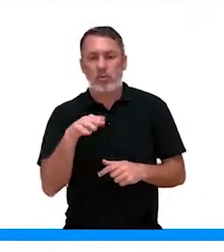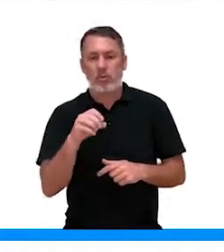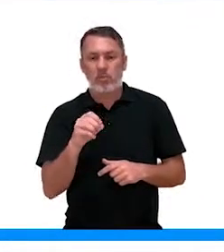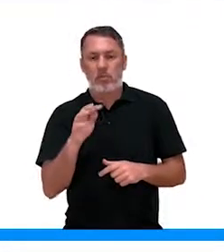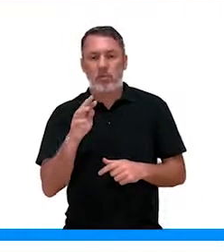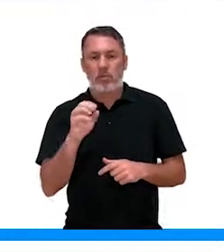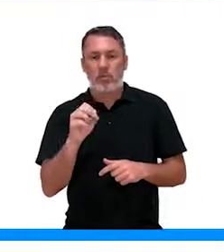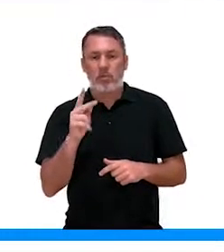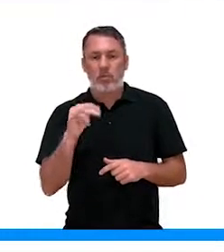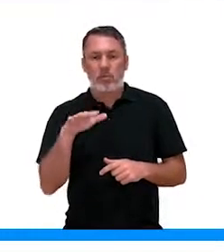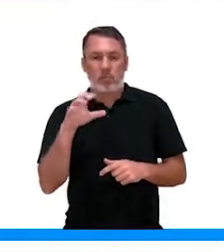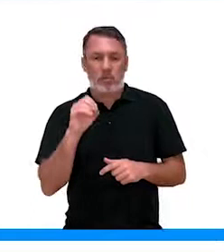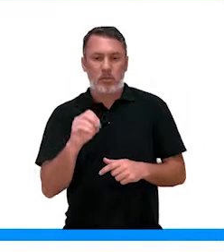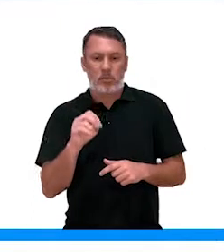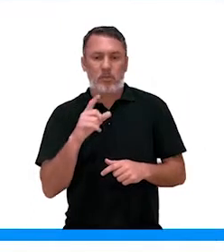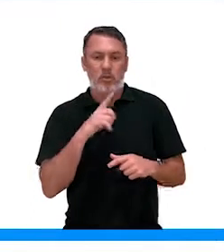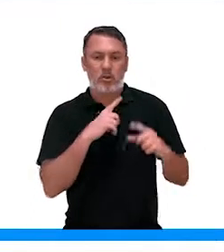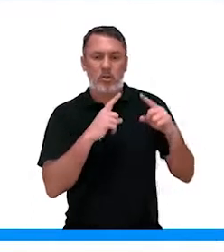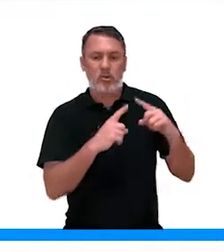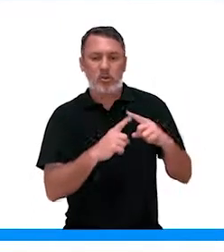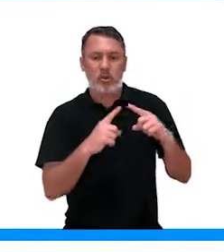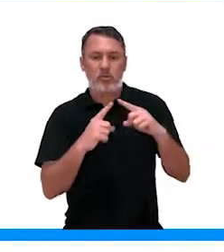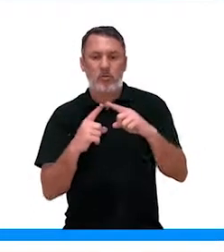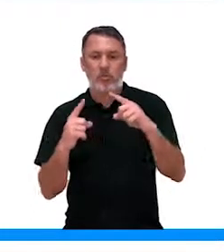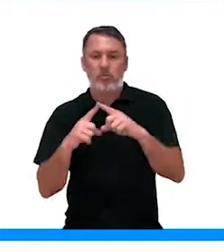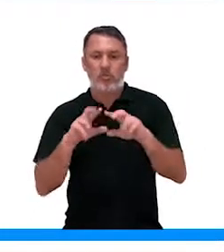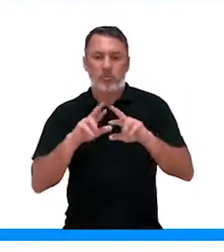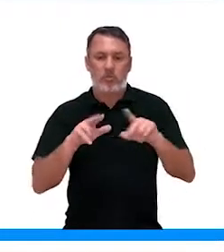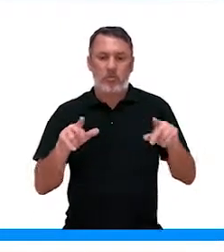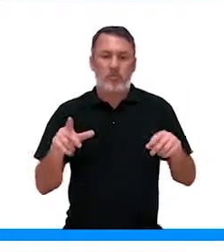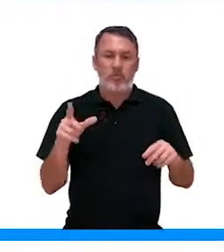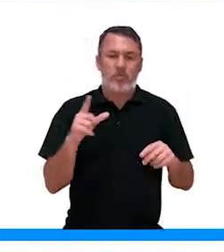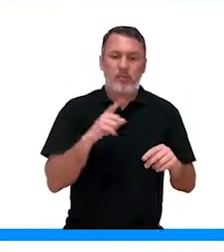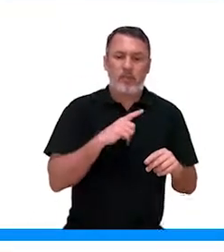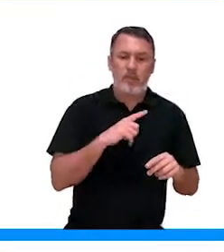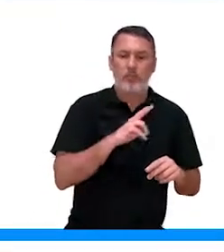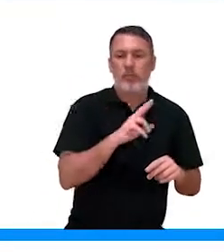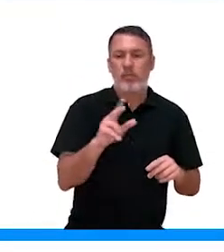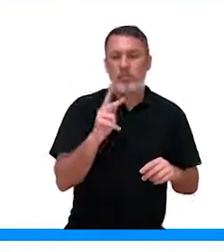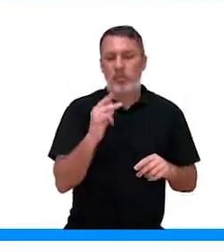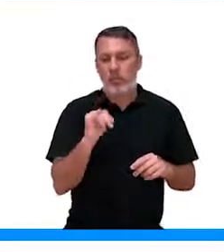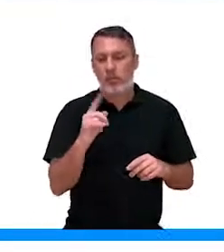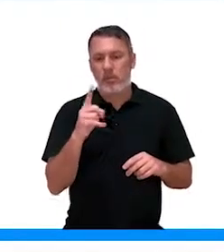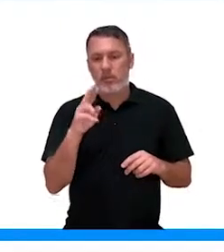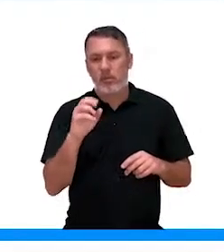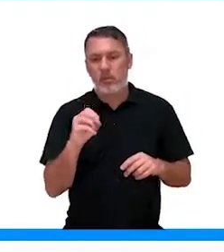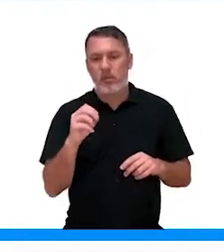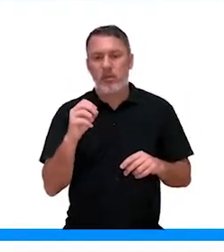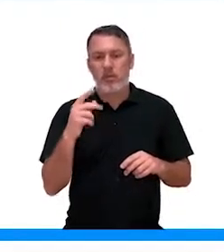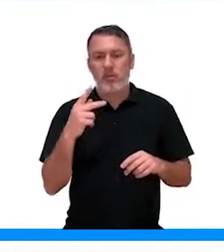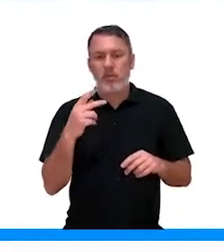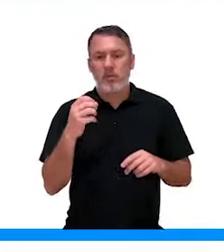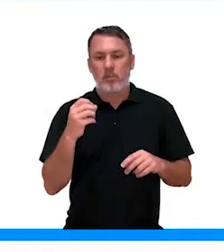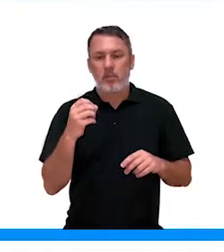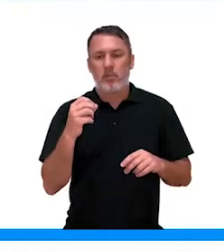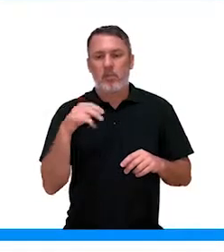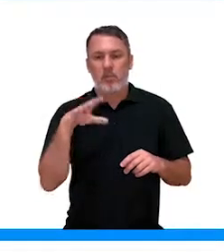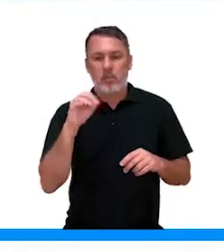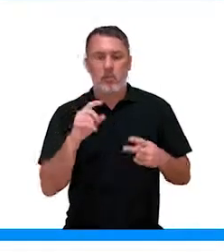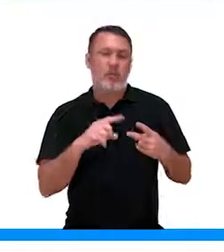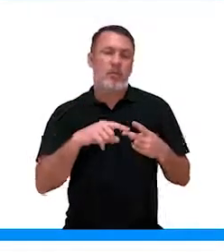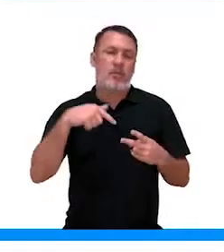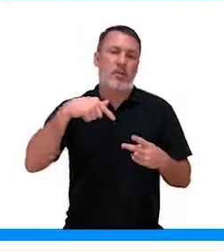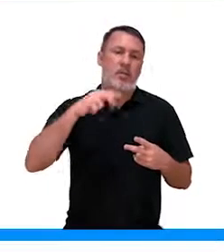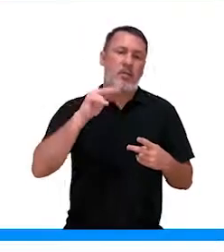tigmotropismo. Há também outras formas, a gente falou aqui dos principais. Tem o hidrotropismo, que é orientado pela água,